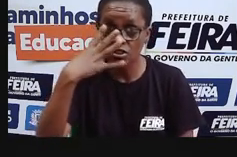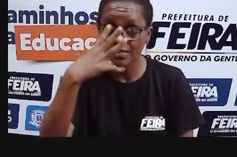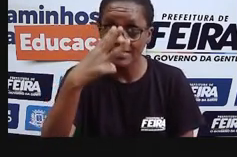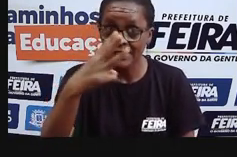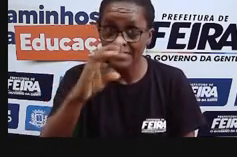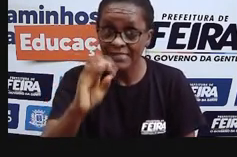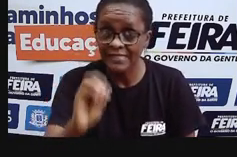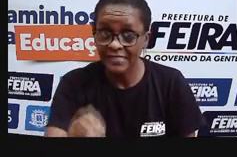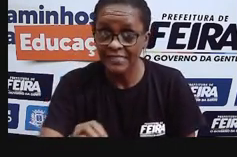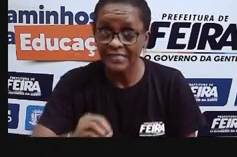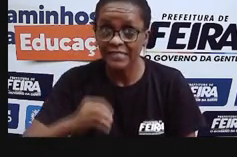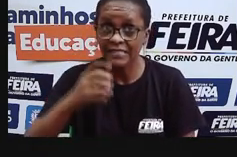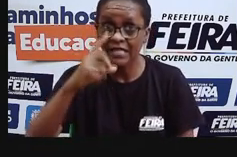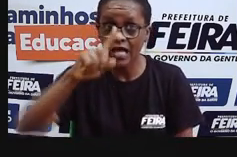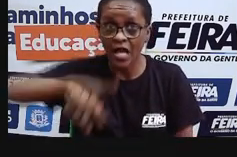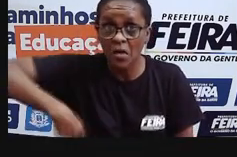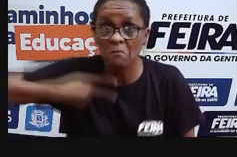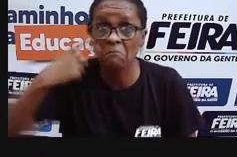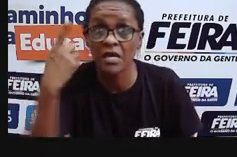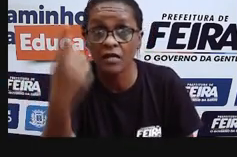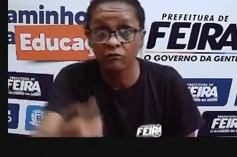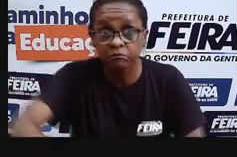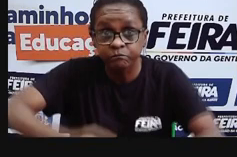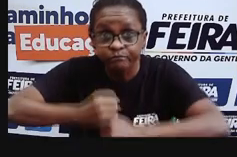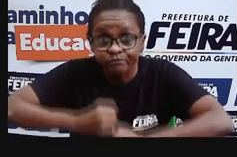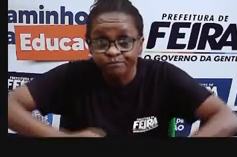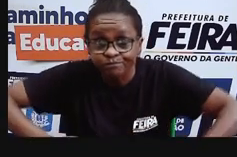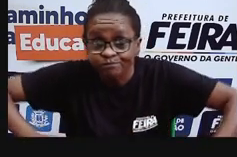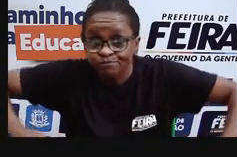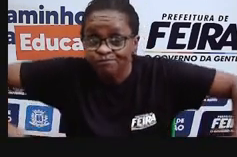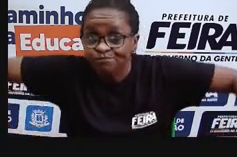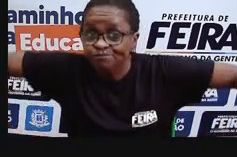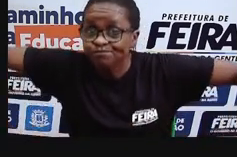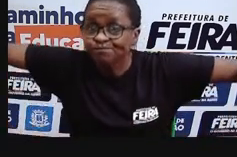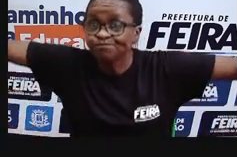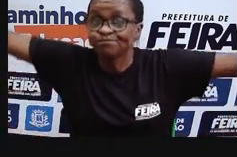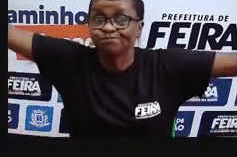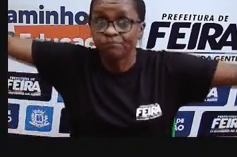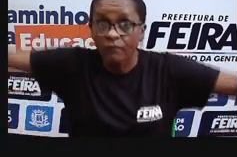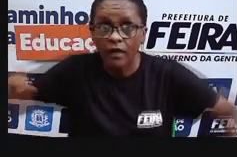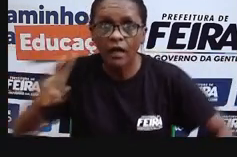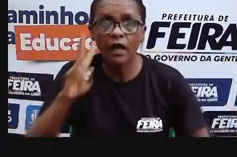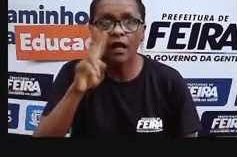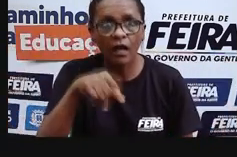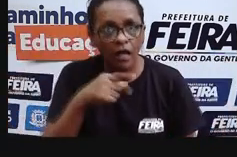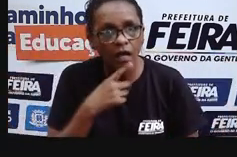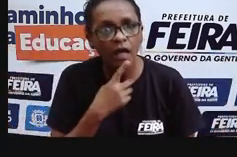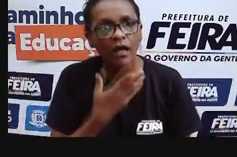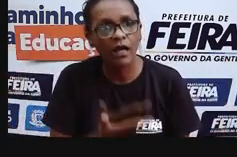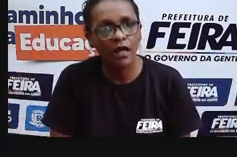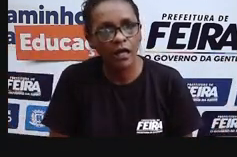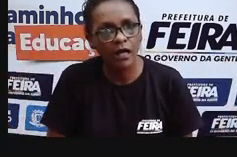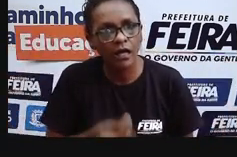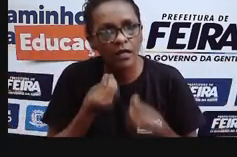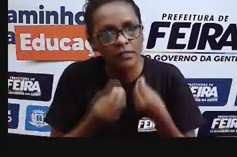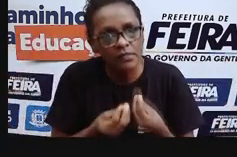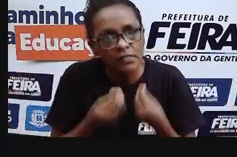percebe que antes, aquela a gente conseguia ver a aranha, agora a gente só está conseguindo ver uma parte dessa aranha.